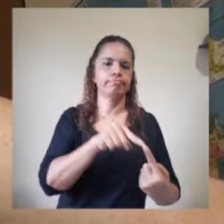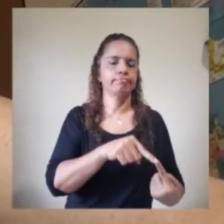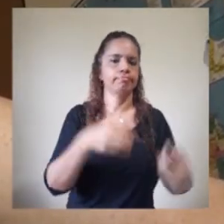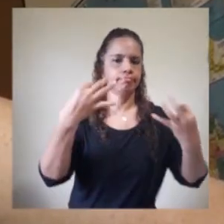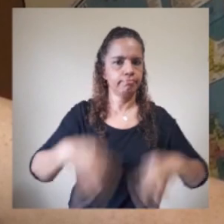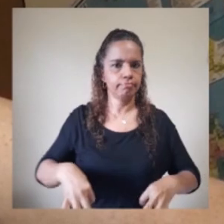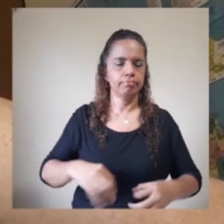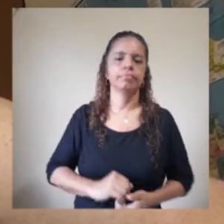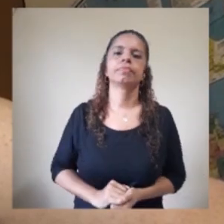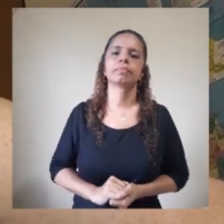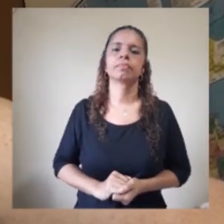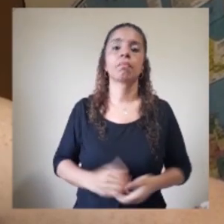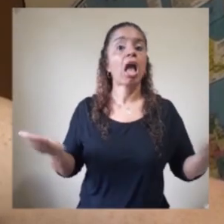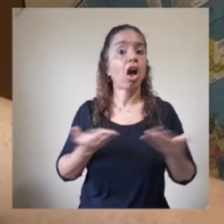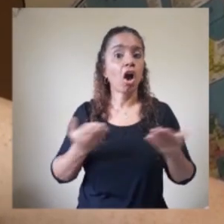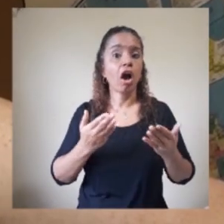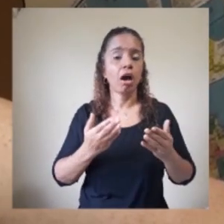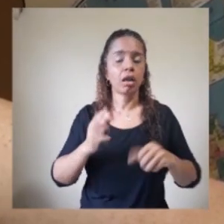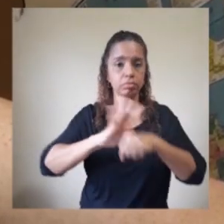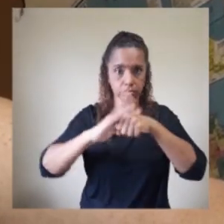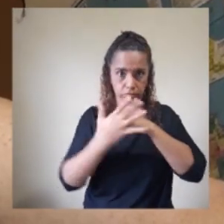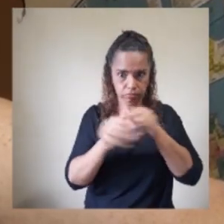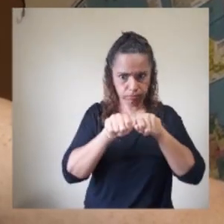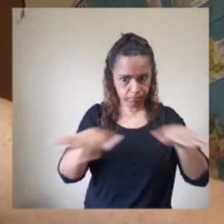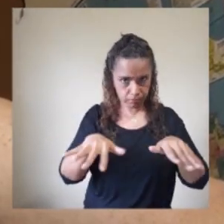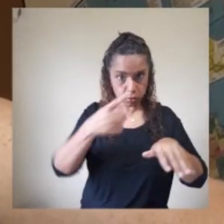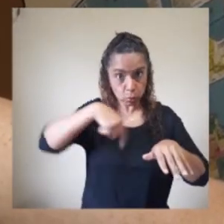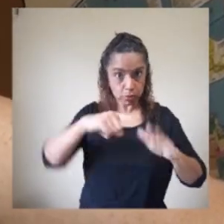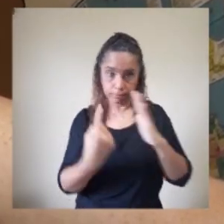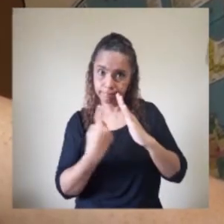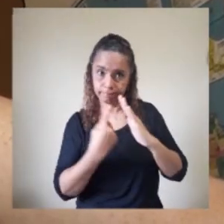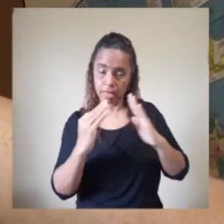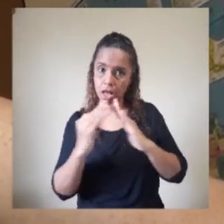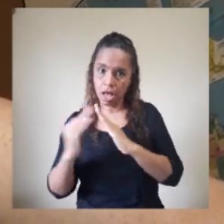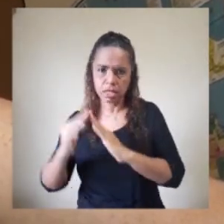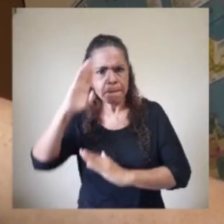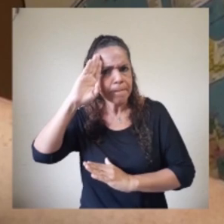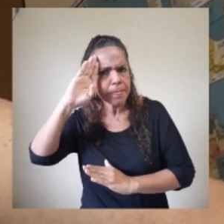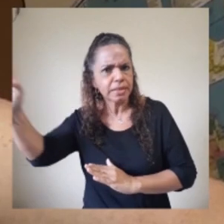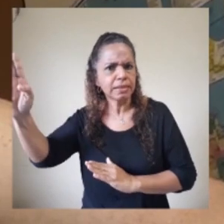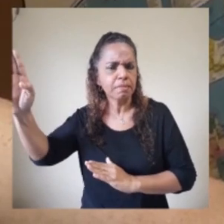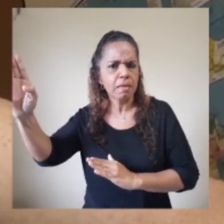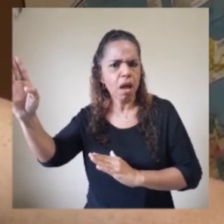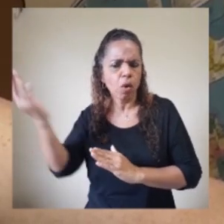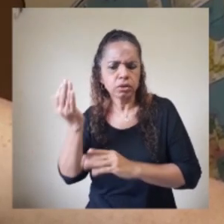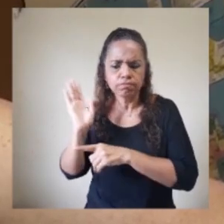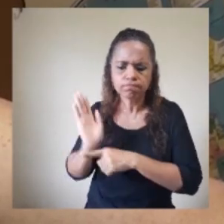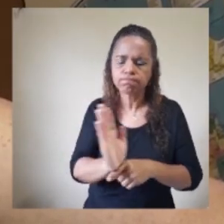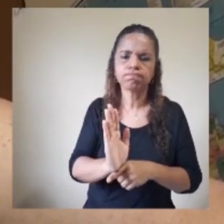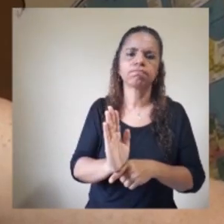adequados. Nesse momento, o isolamento social é a principal arma no combate à